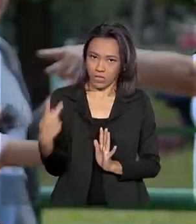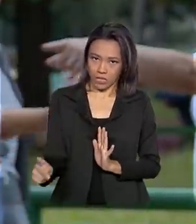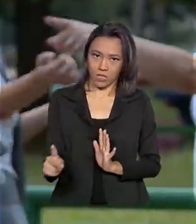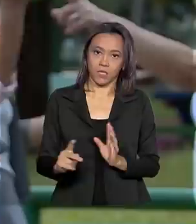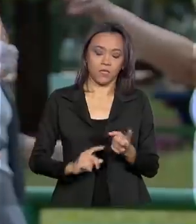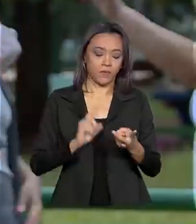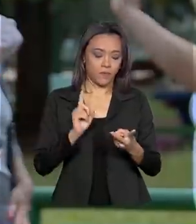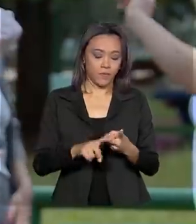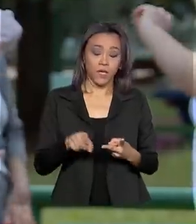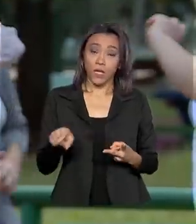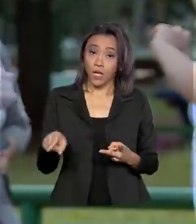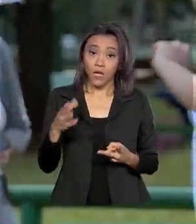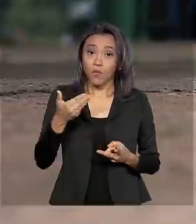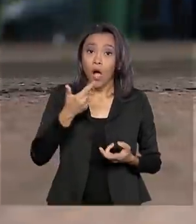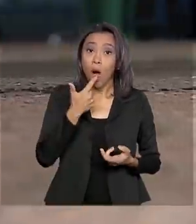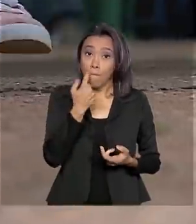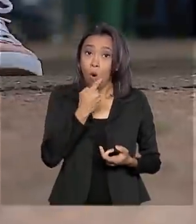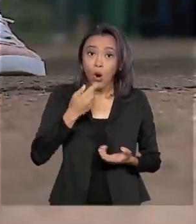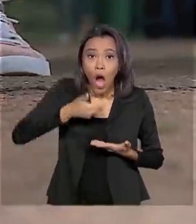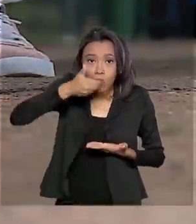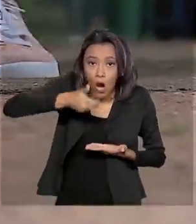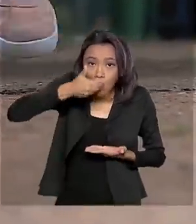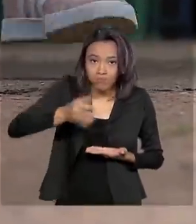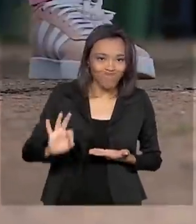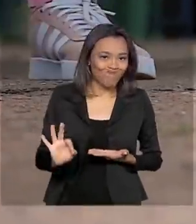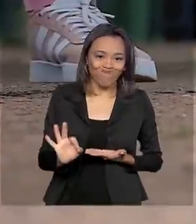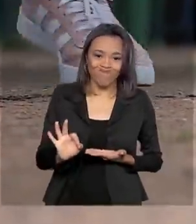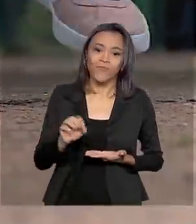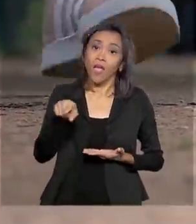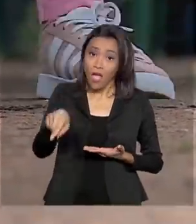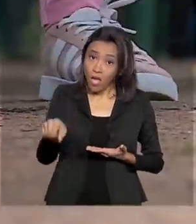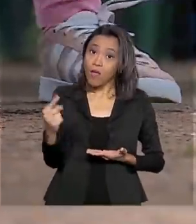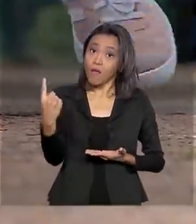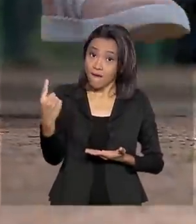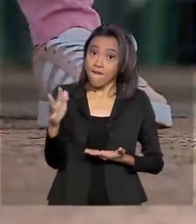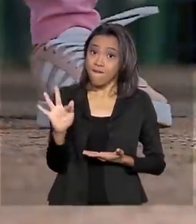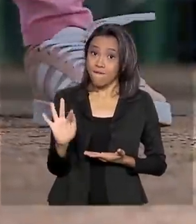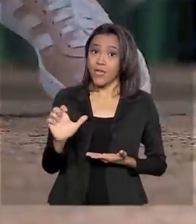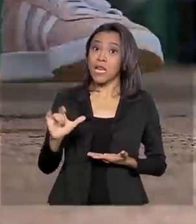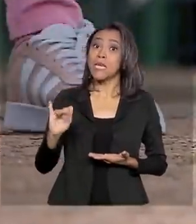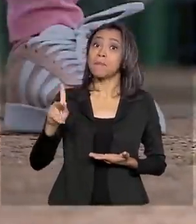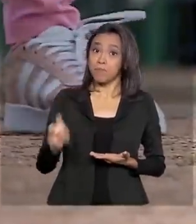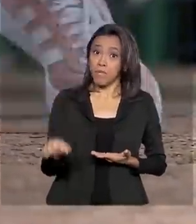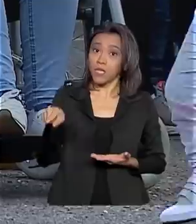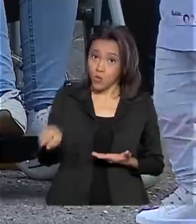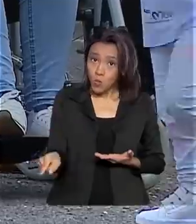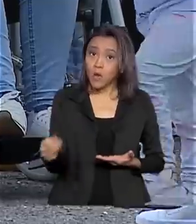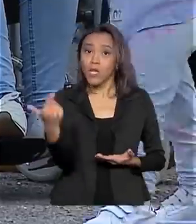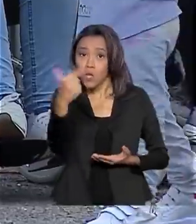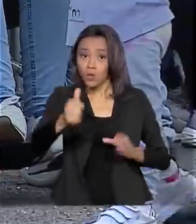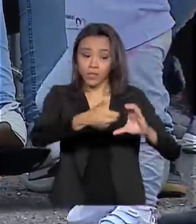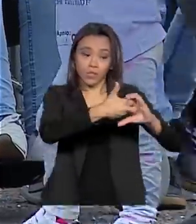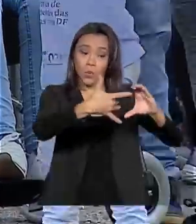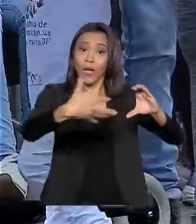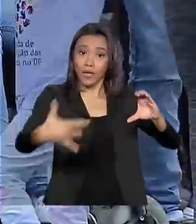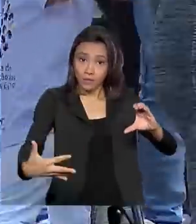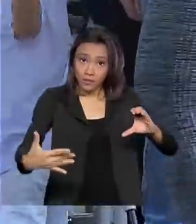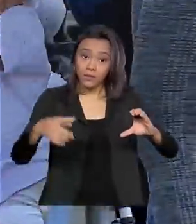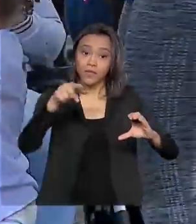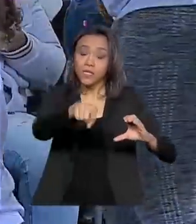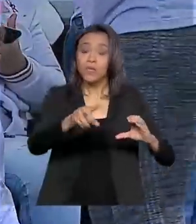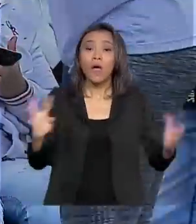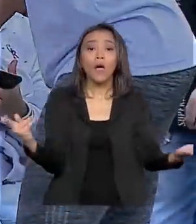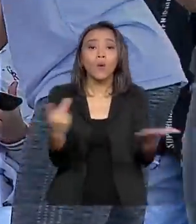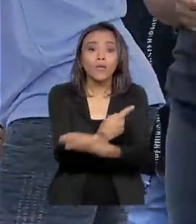Ele não se alimenta pela boca. A doença do Felipe é uma entre 8 mil tipos de doenças raras. Elas são assim chamadas quando